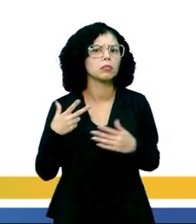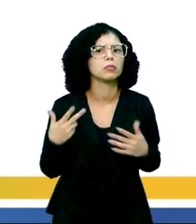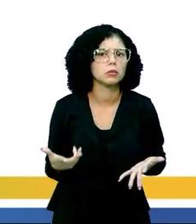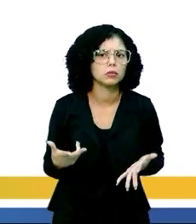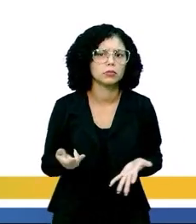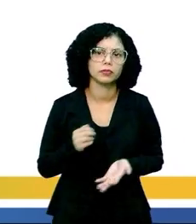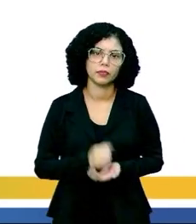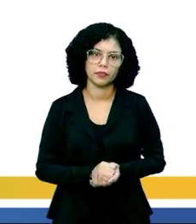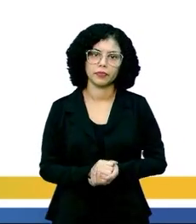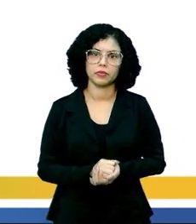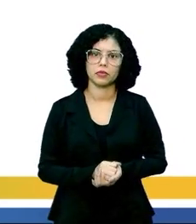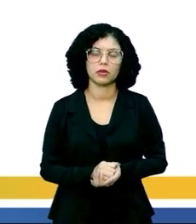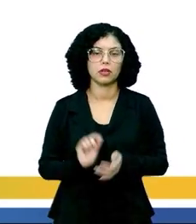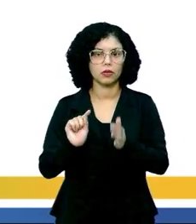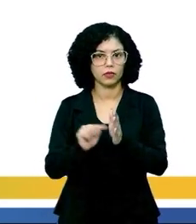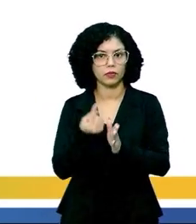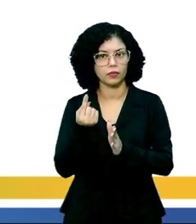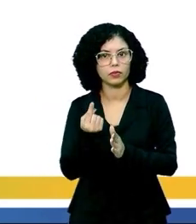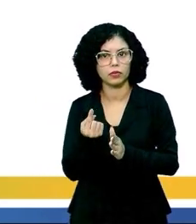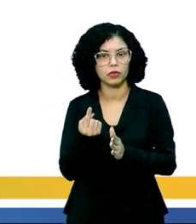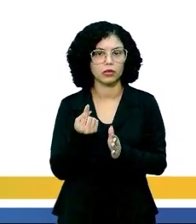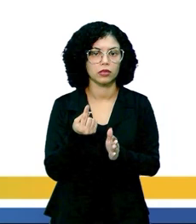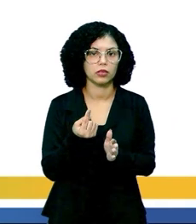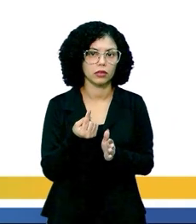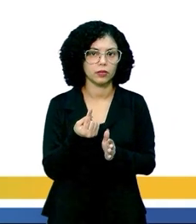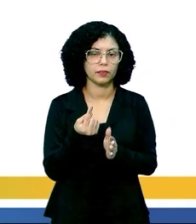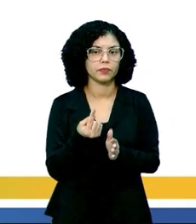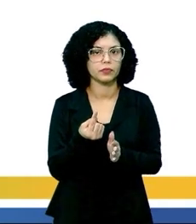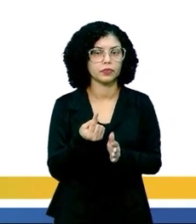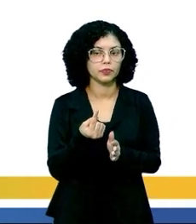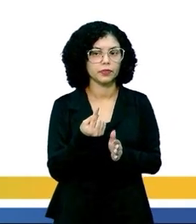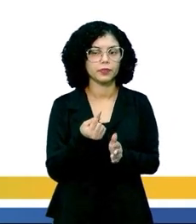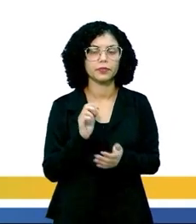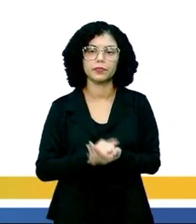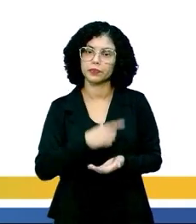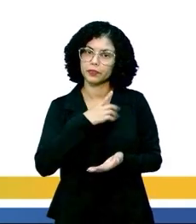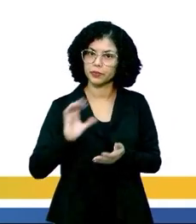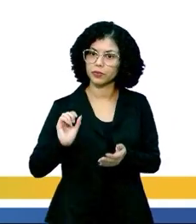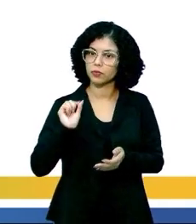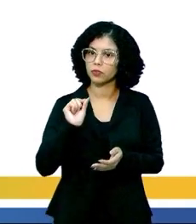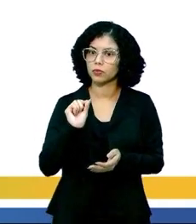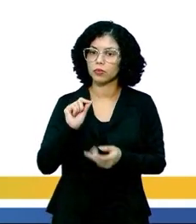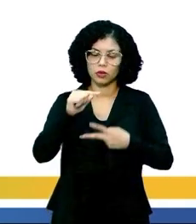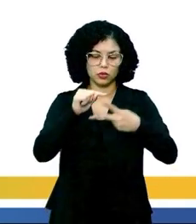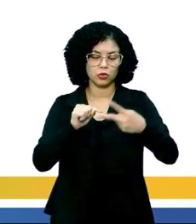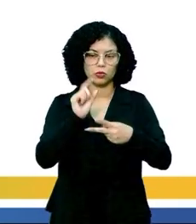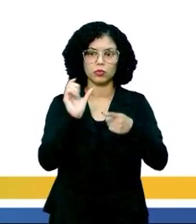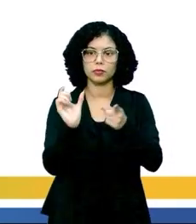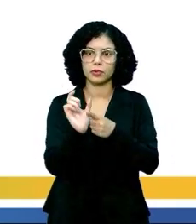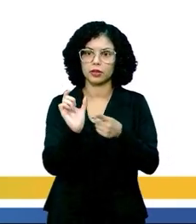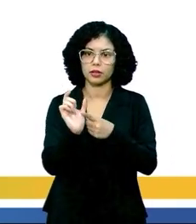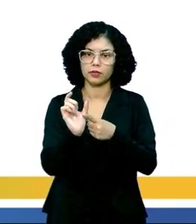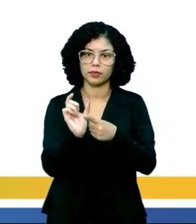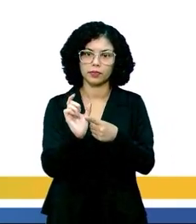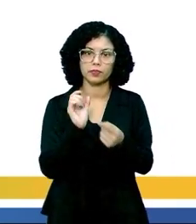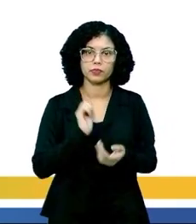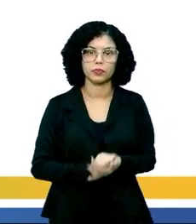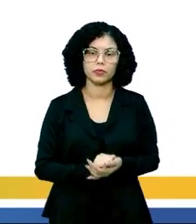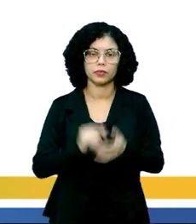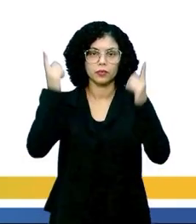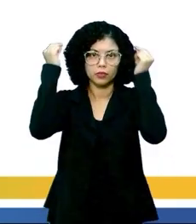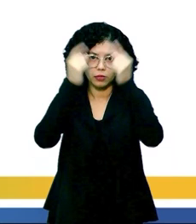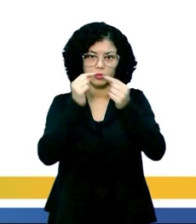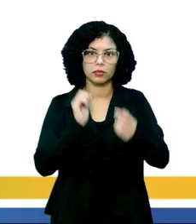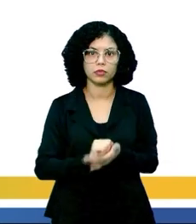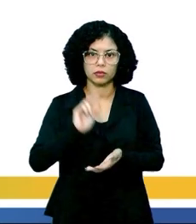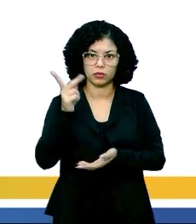homeostase? Bom, primeiramente, a homeostase, ela deriva de duas palavras, né? De dois radicais do grego.